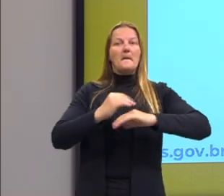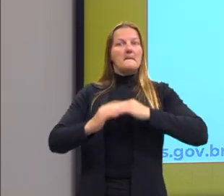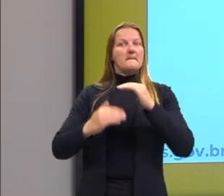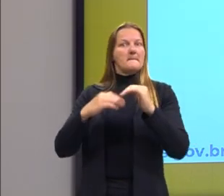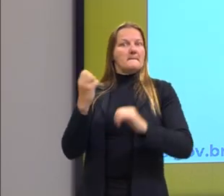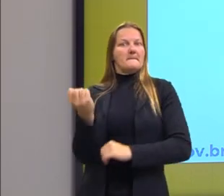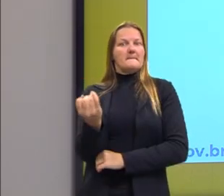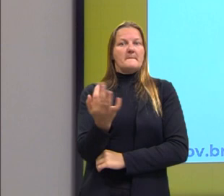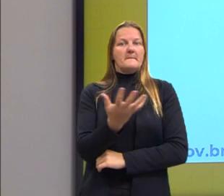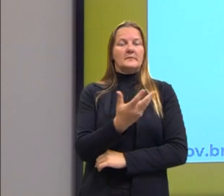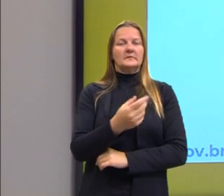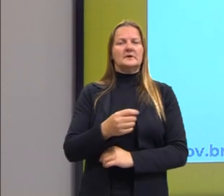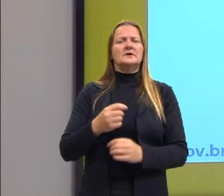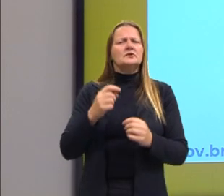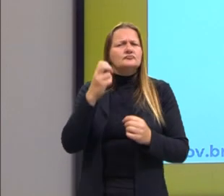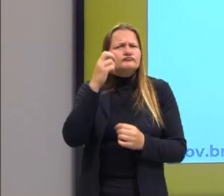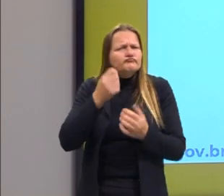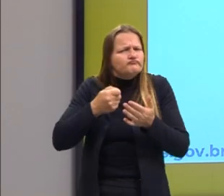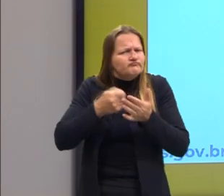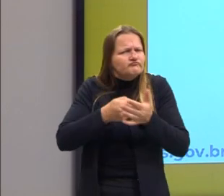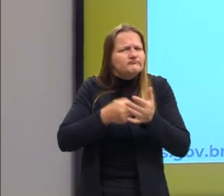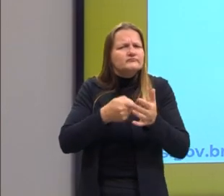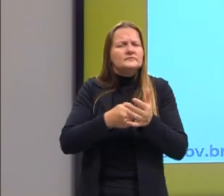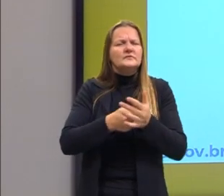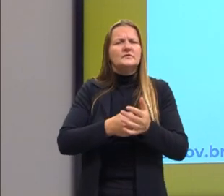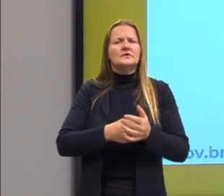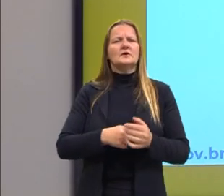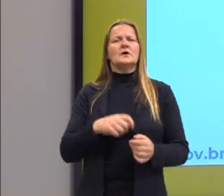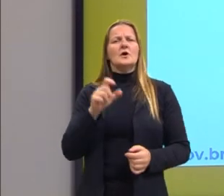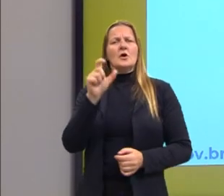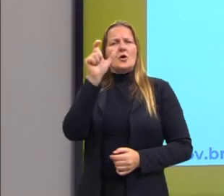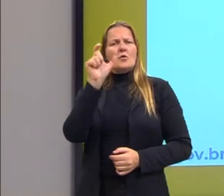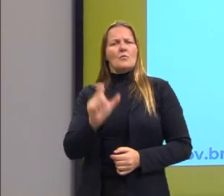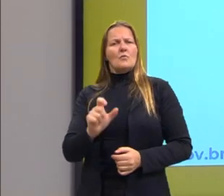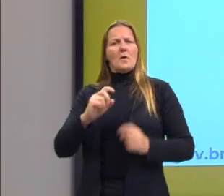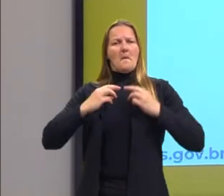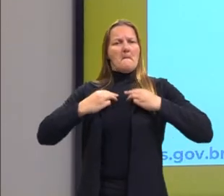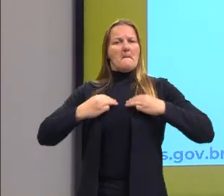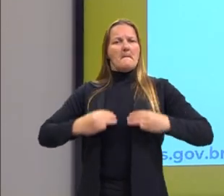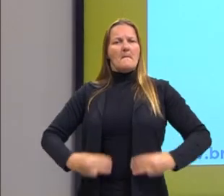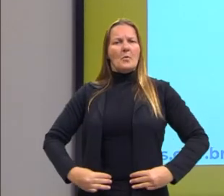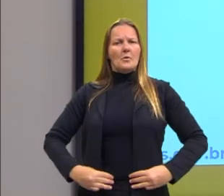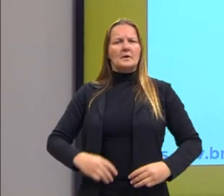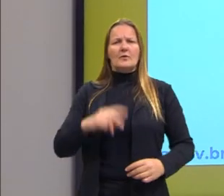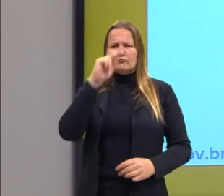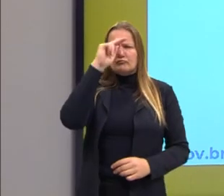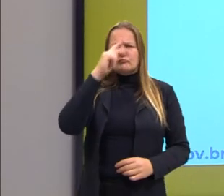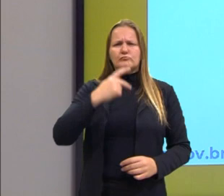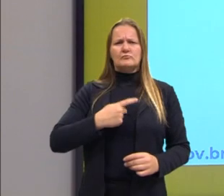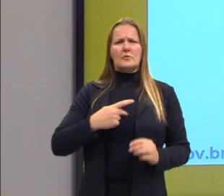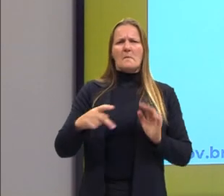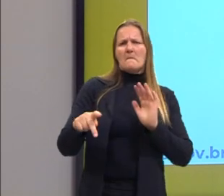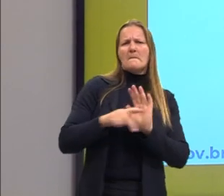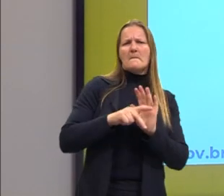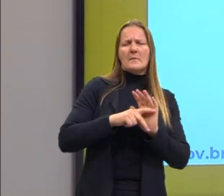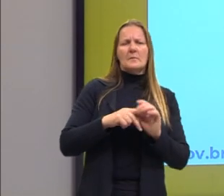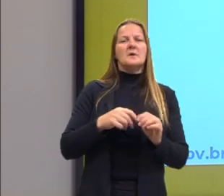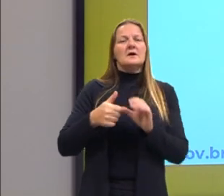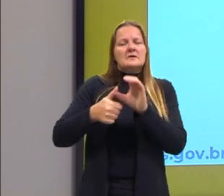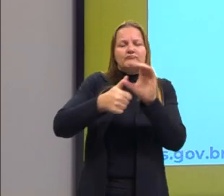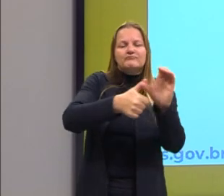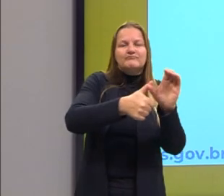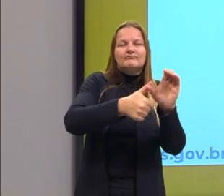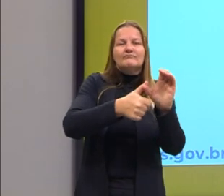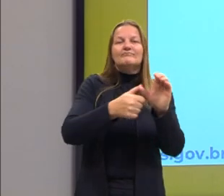intelectual e moral dos indivíduos. Essa questão individualista, lembre, que vem muito com o cristianismo.